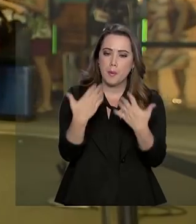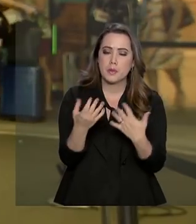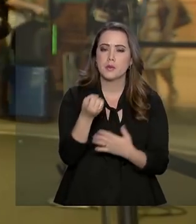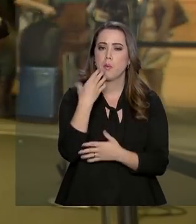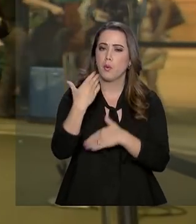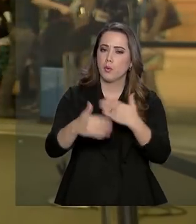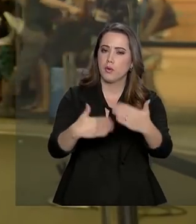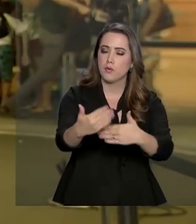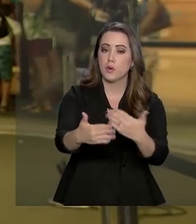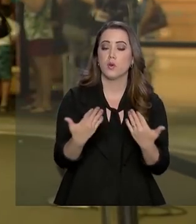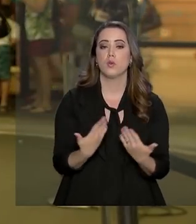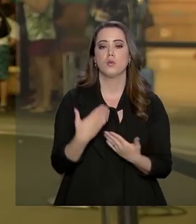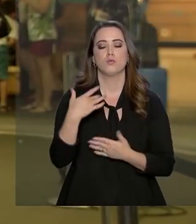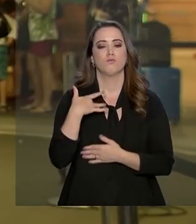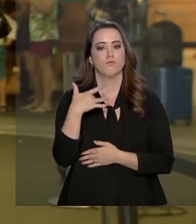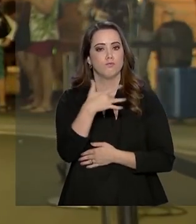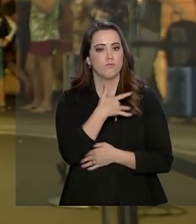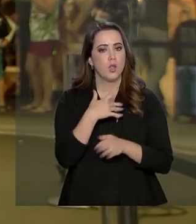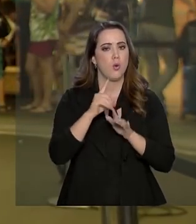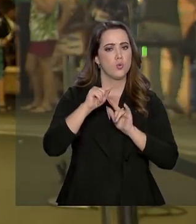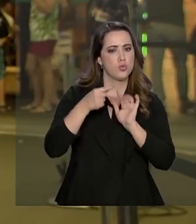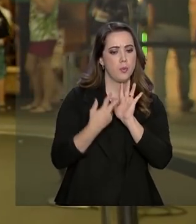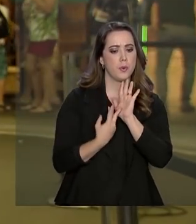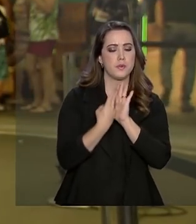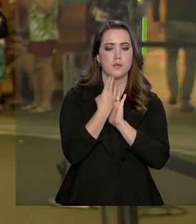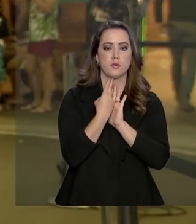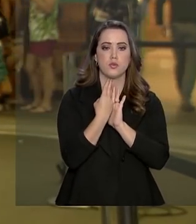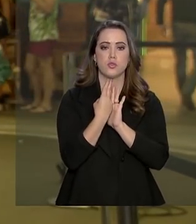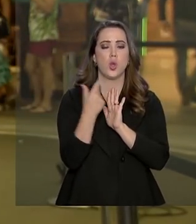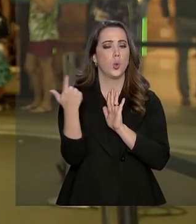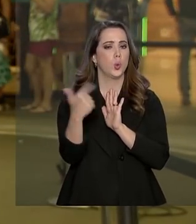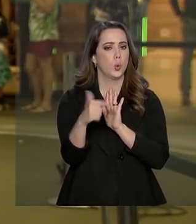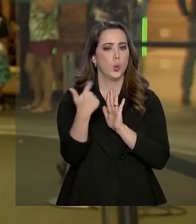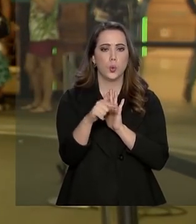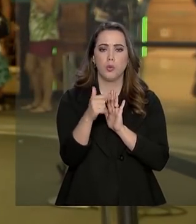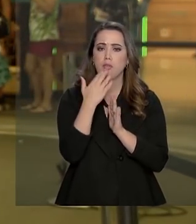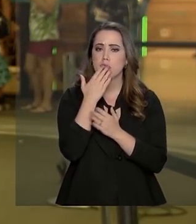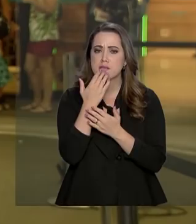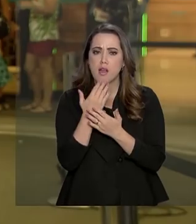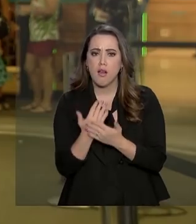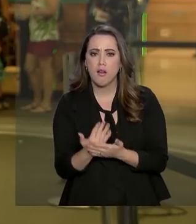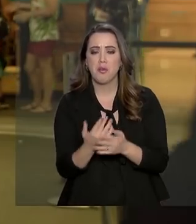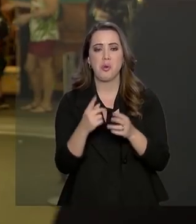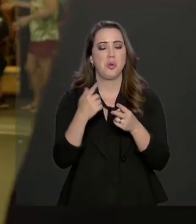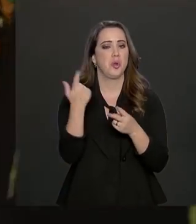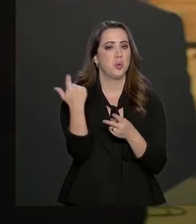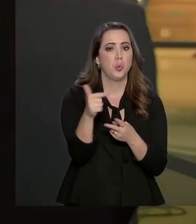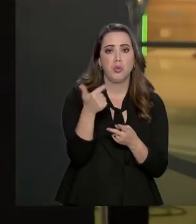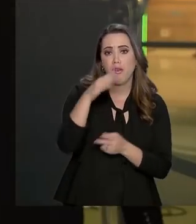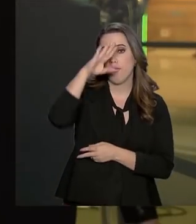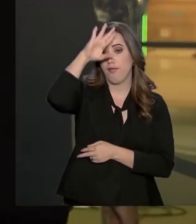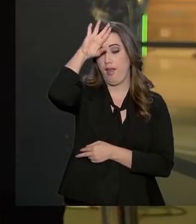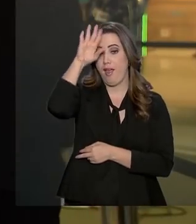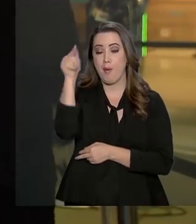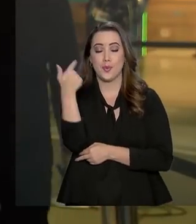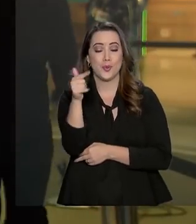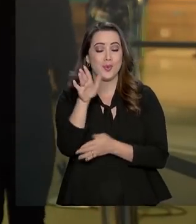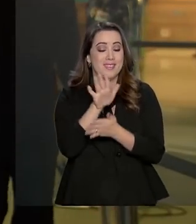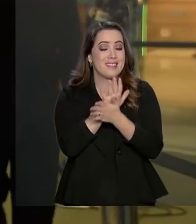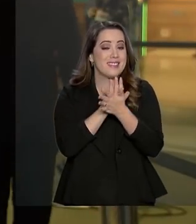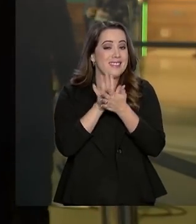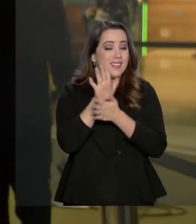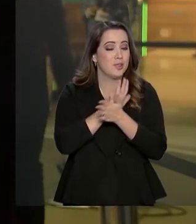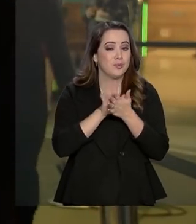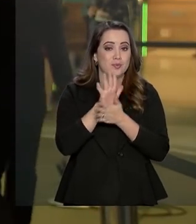boa evolução clínico-cirúrgica. O presidente não apresenta sangramentos, permanece sem febre, sem nenhum sinal